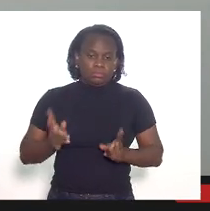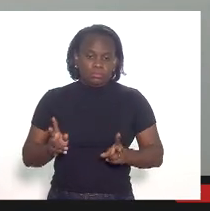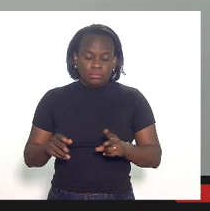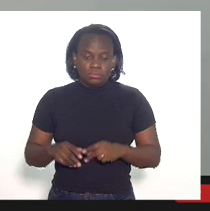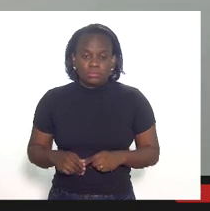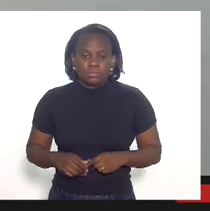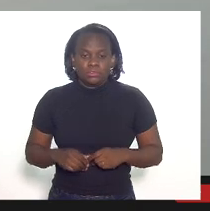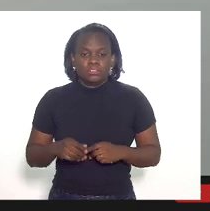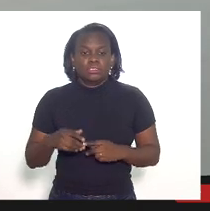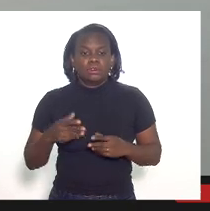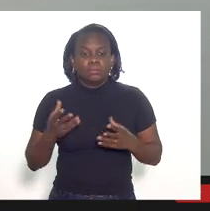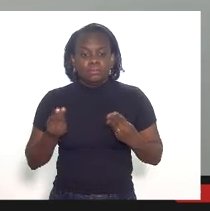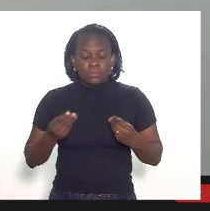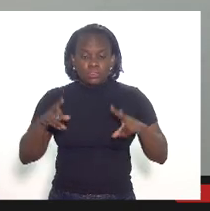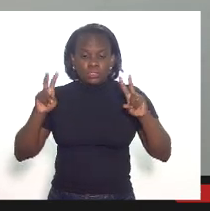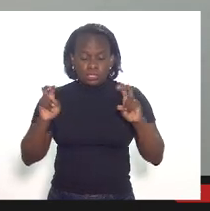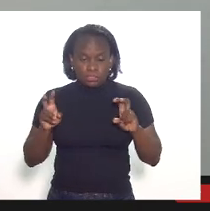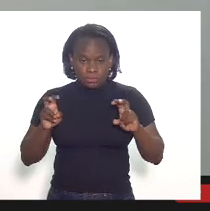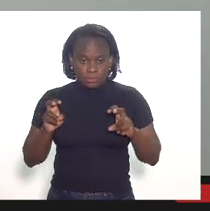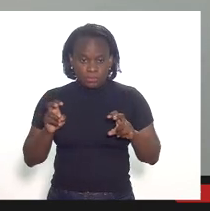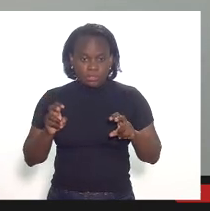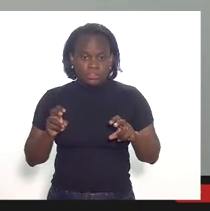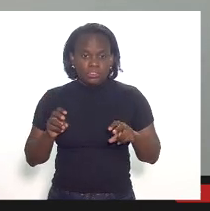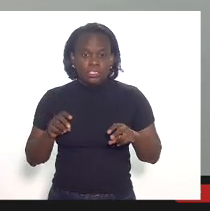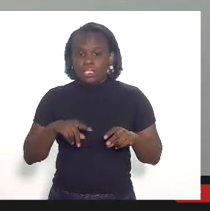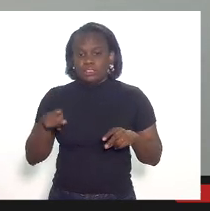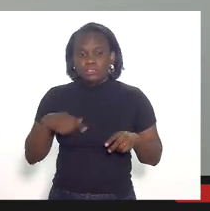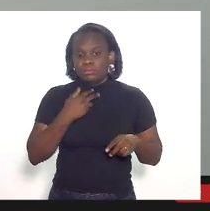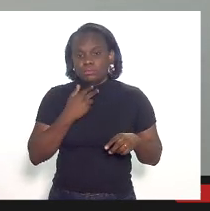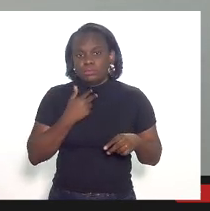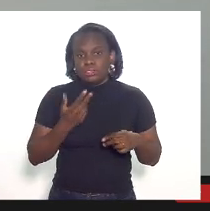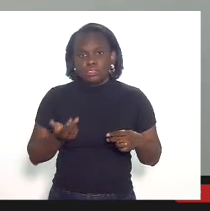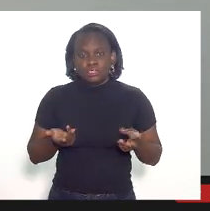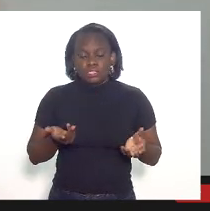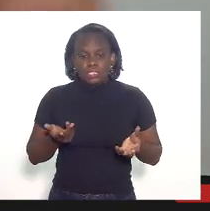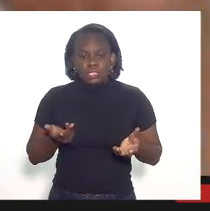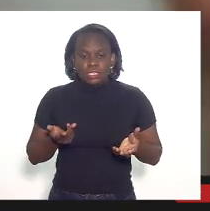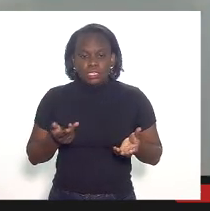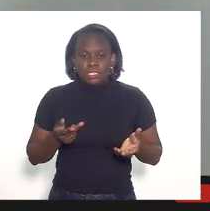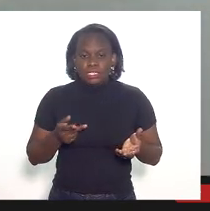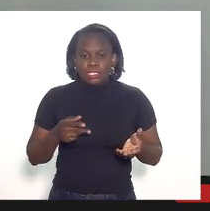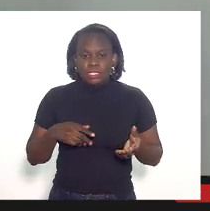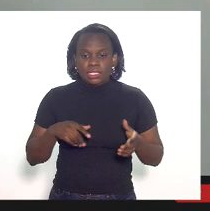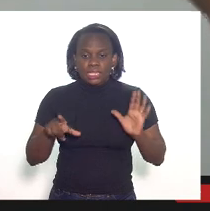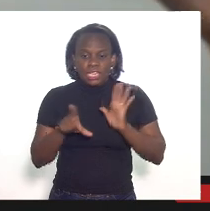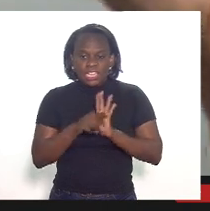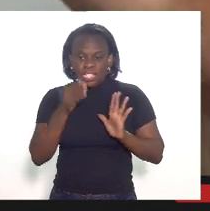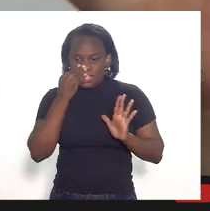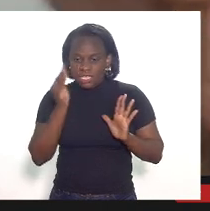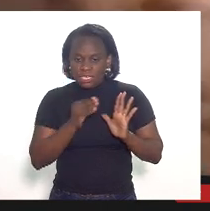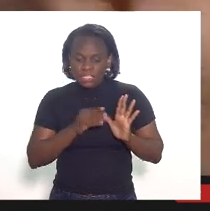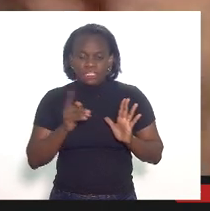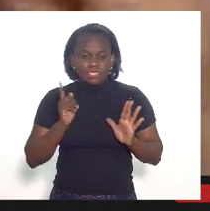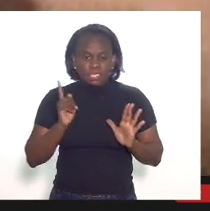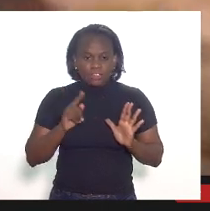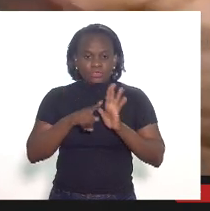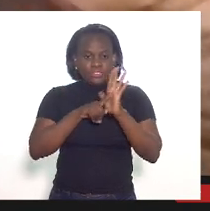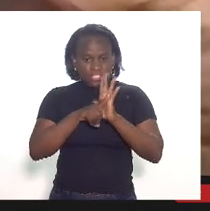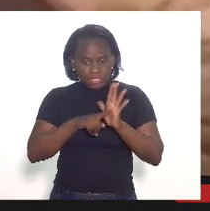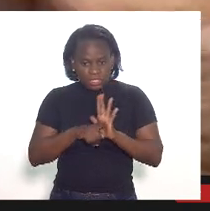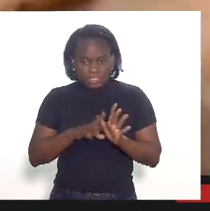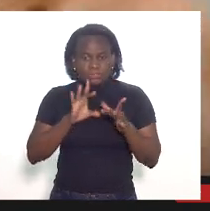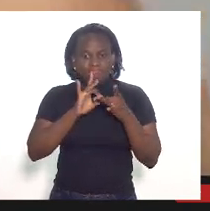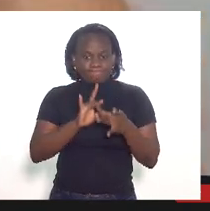muitos temas a gente não pode vamos dizer assim sair fora da legislação então a fiscalização ela está